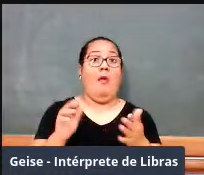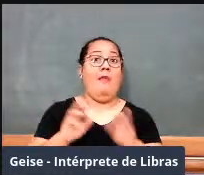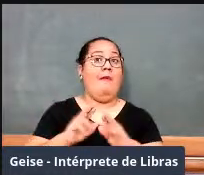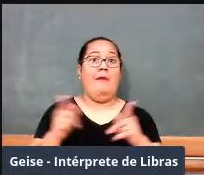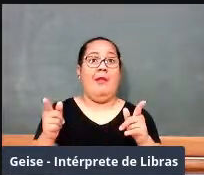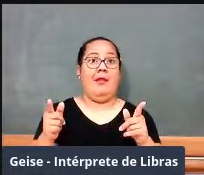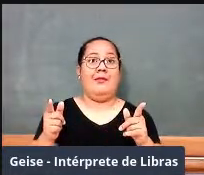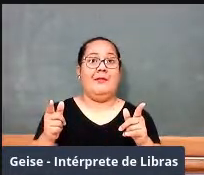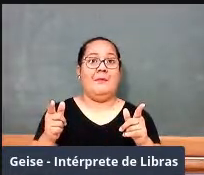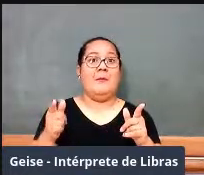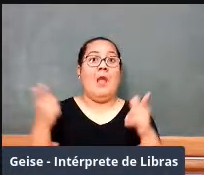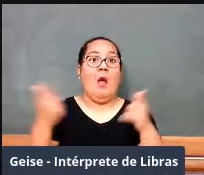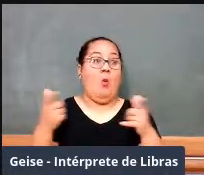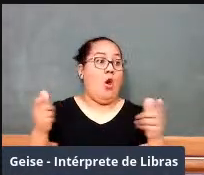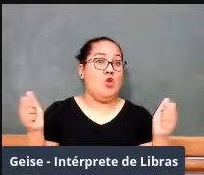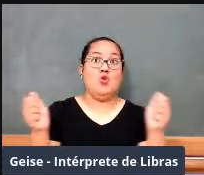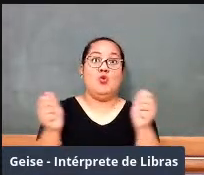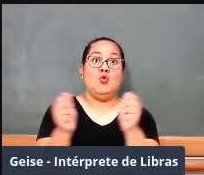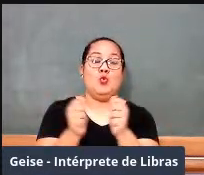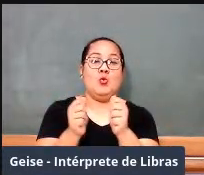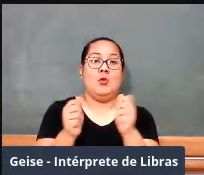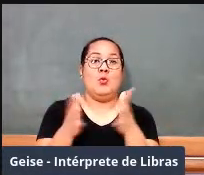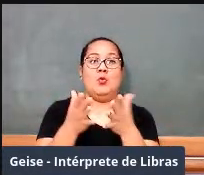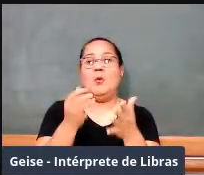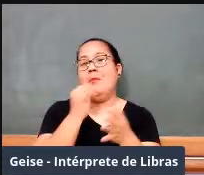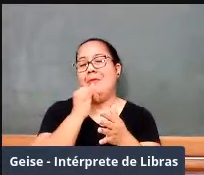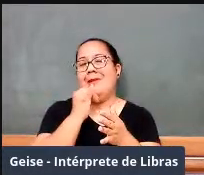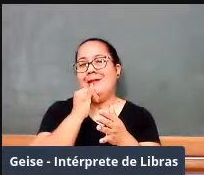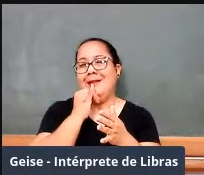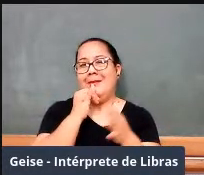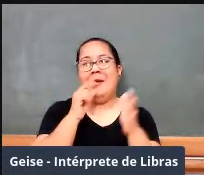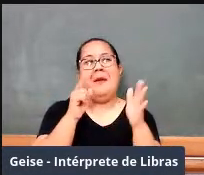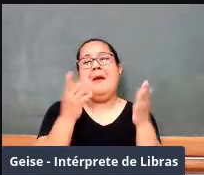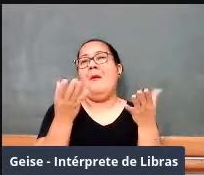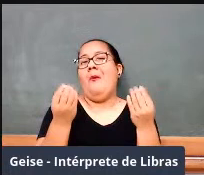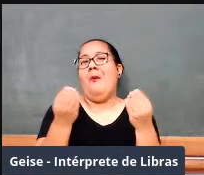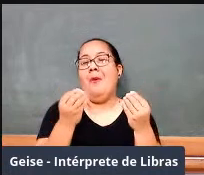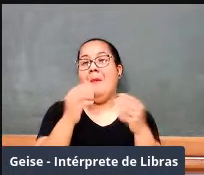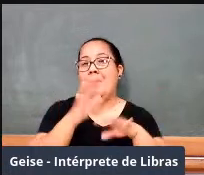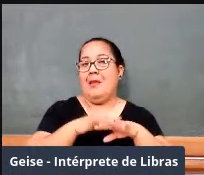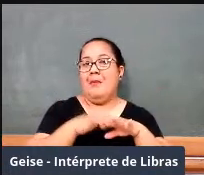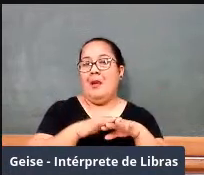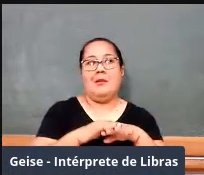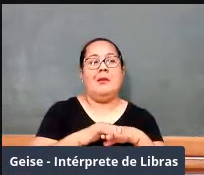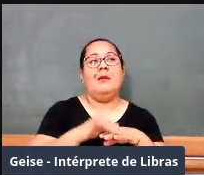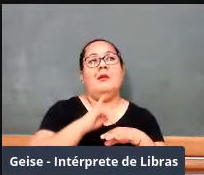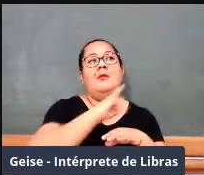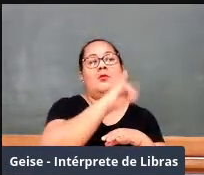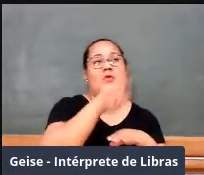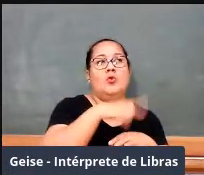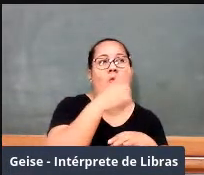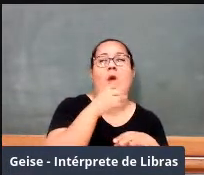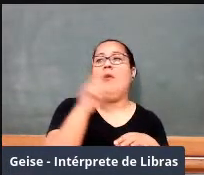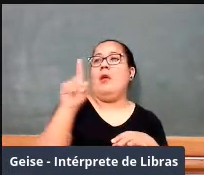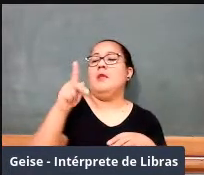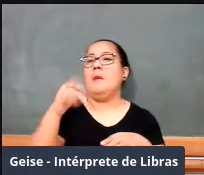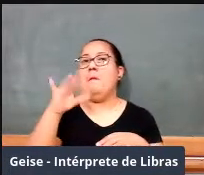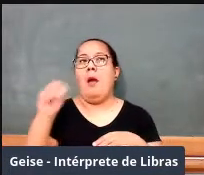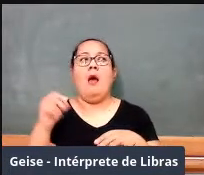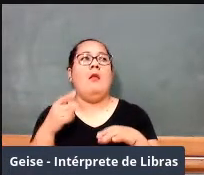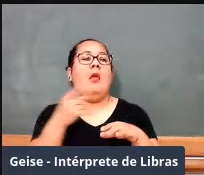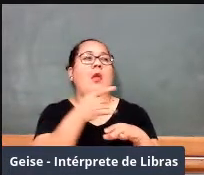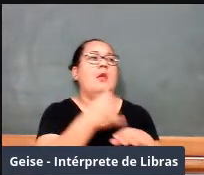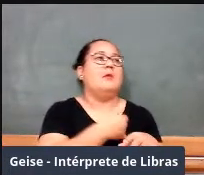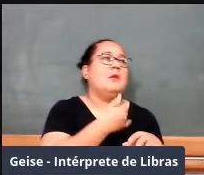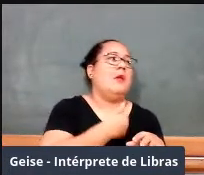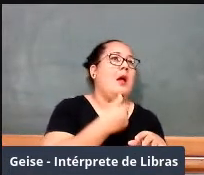probleminha aí, ó, João tem três anos a mais que Paulo, a soma das idades dele dá não sei quanto, quanto dançando tem João, quanto dançando tem Paulo,